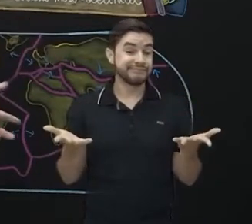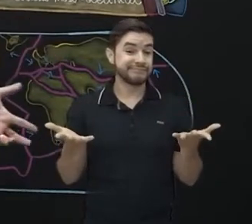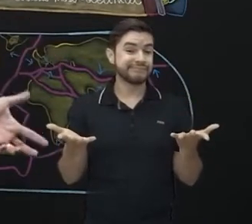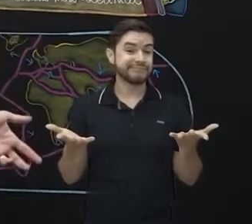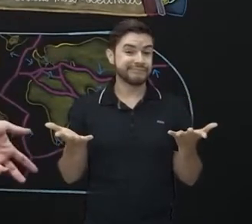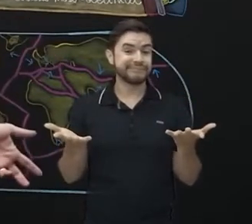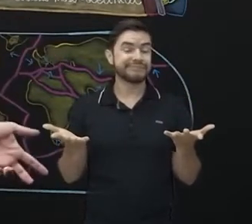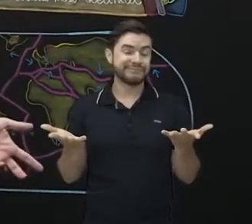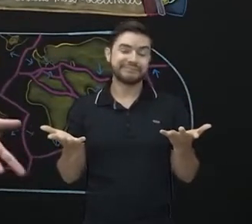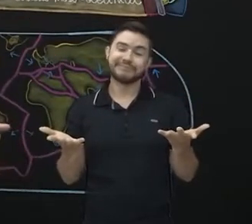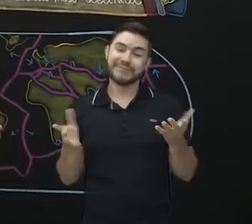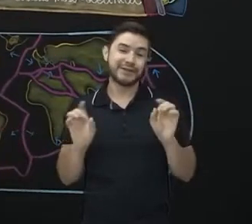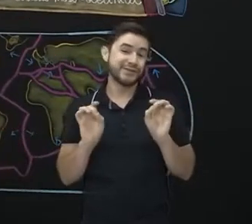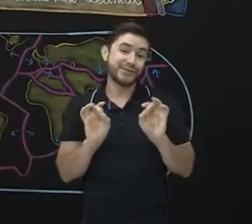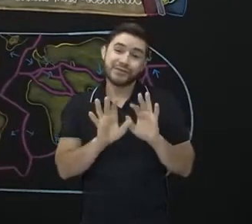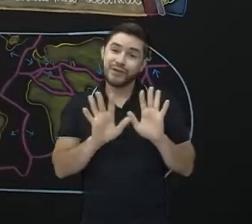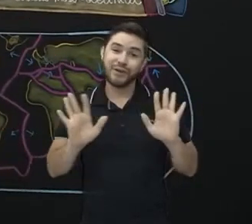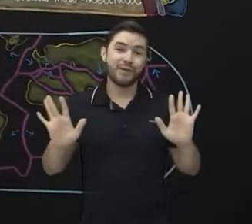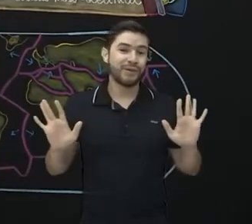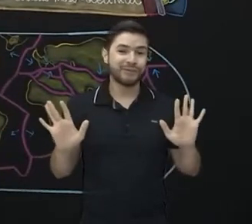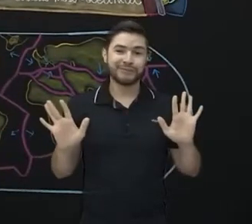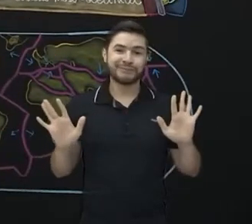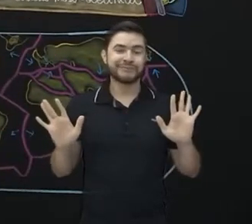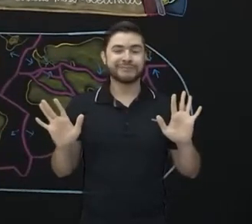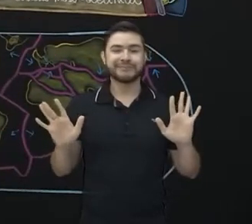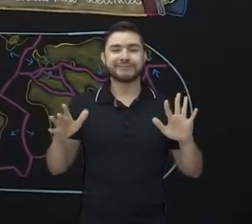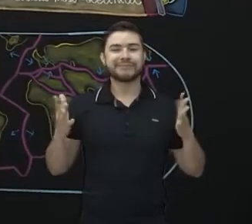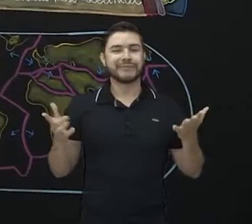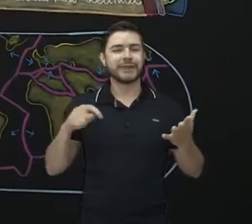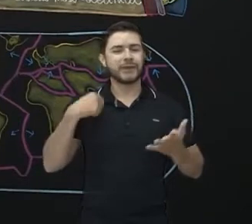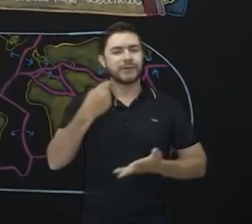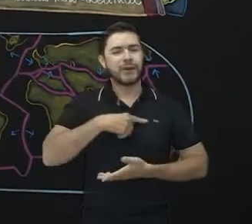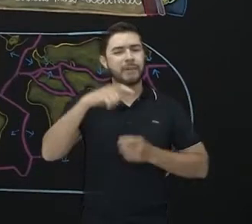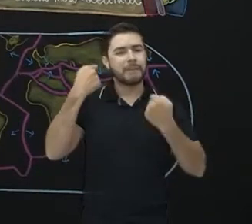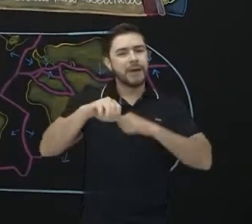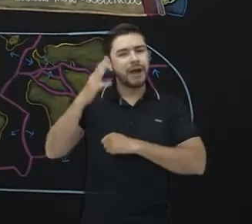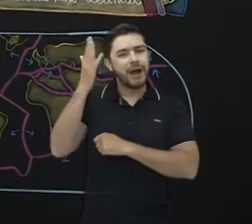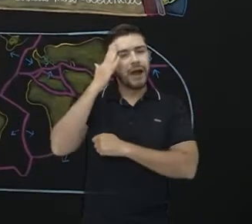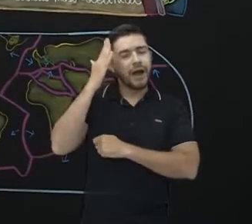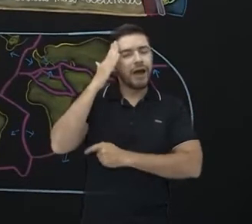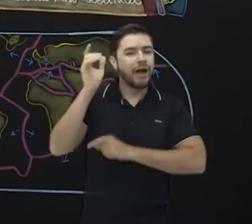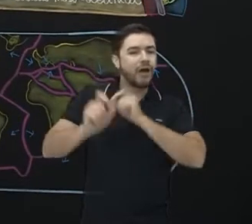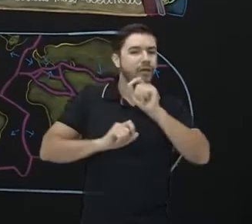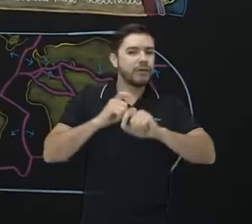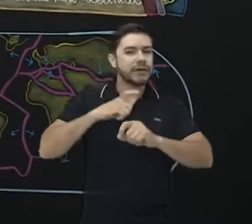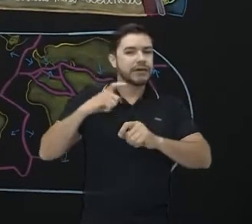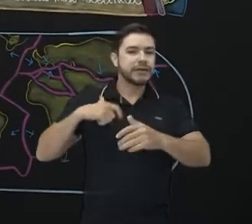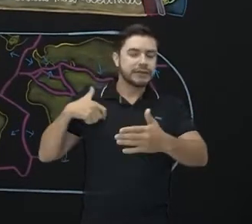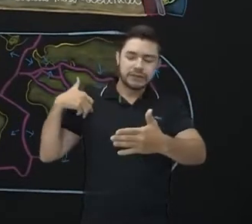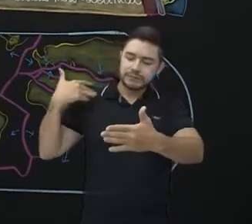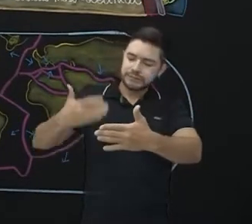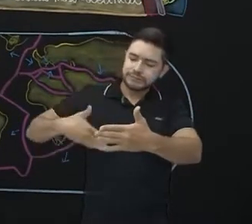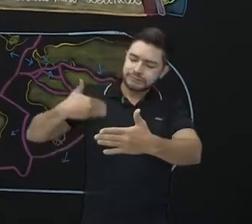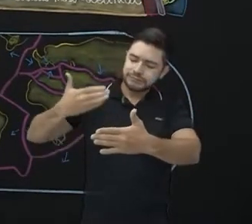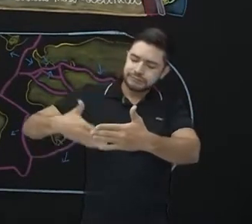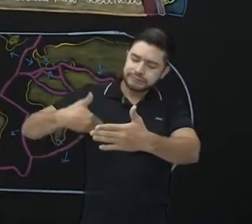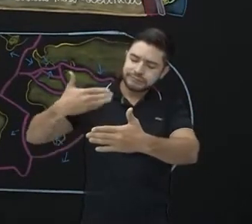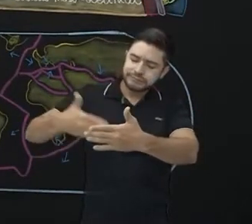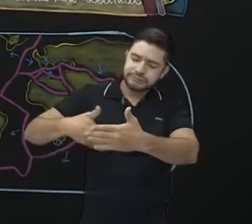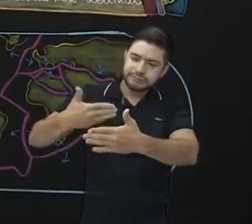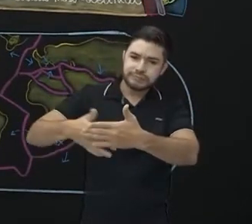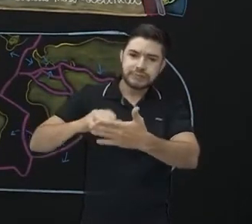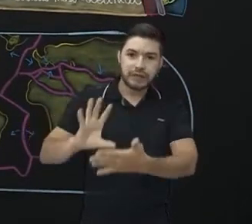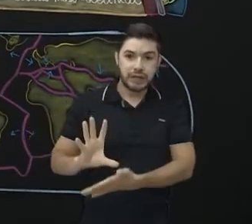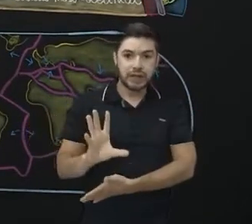isso, é só isso. Mas a gente tem que entender que existem processos muito além que